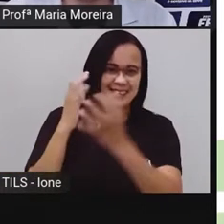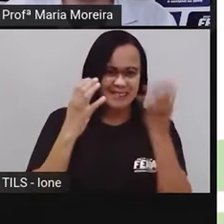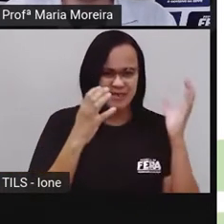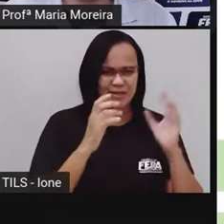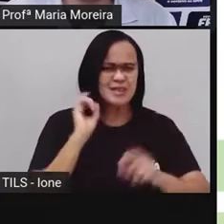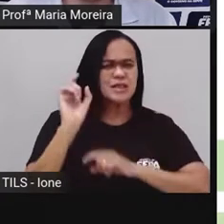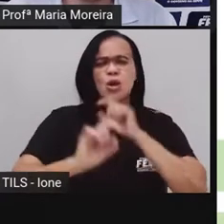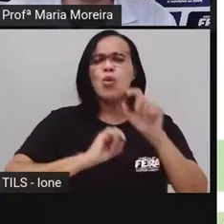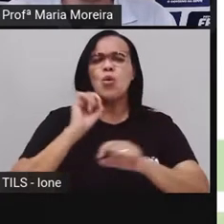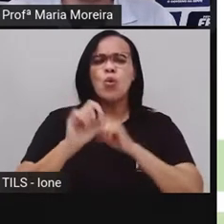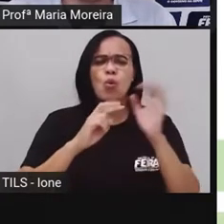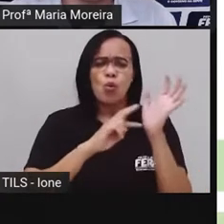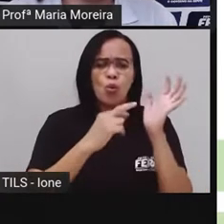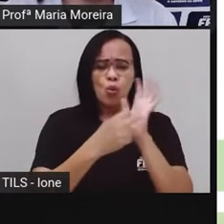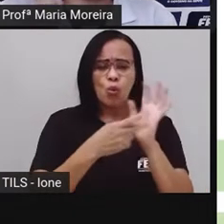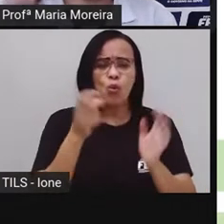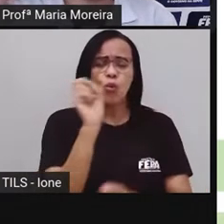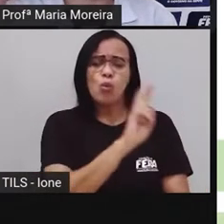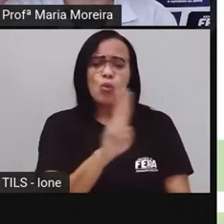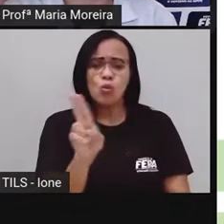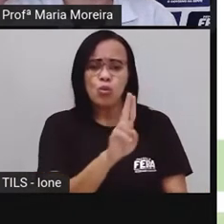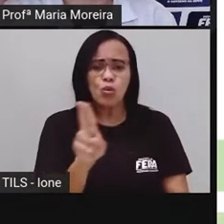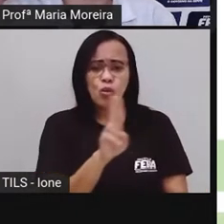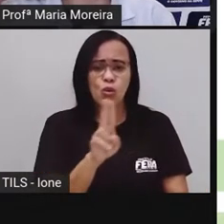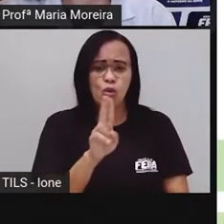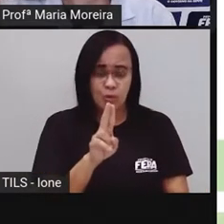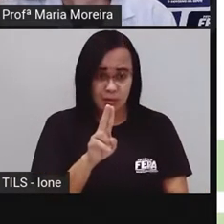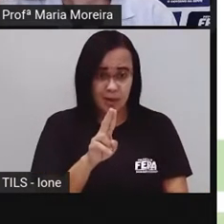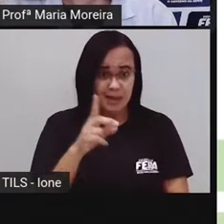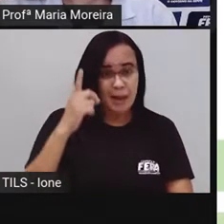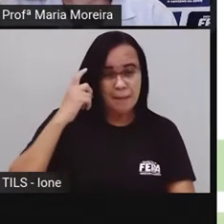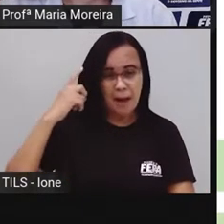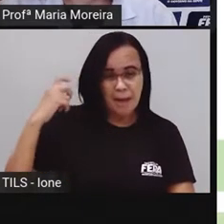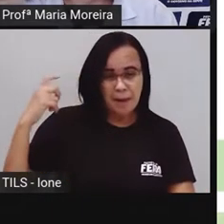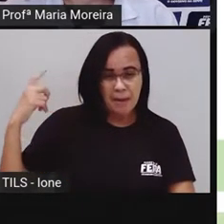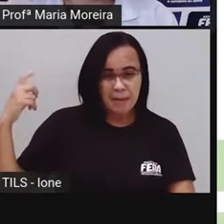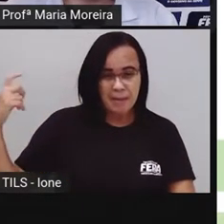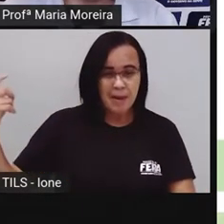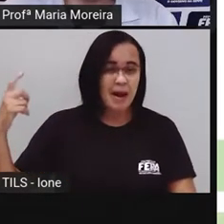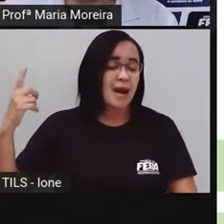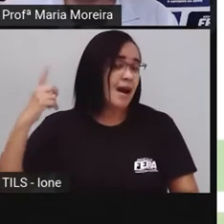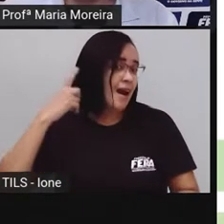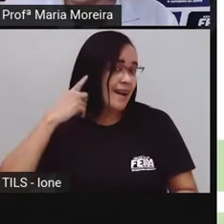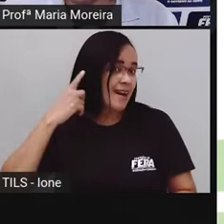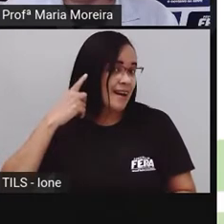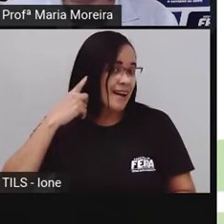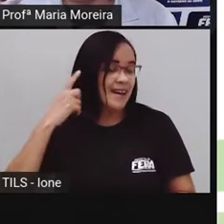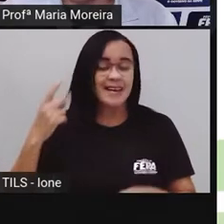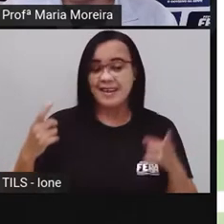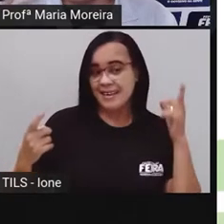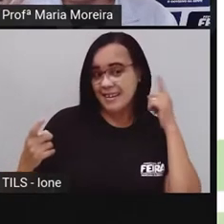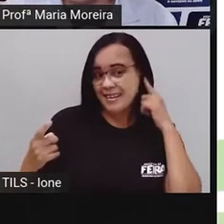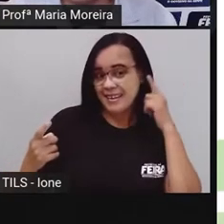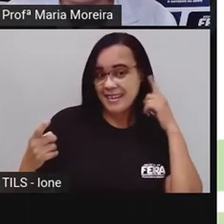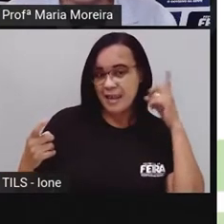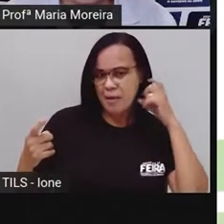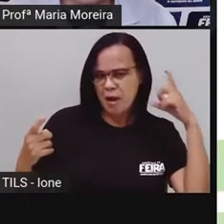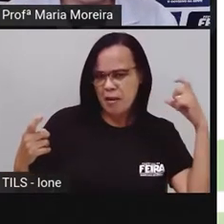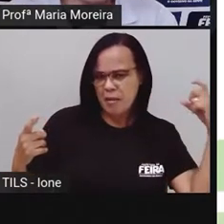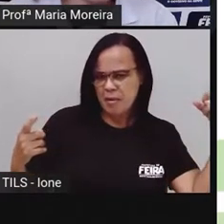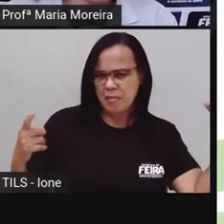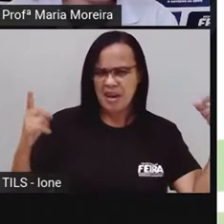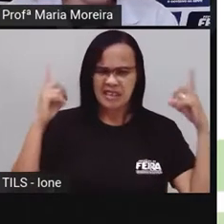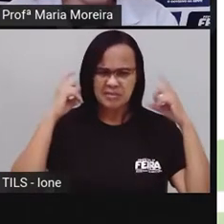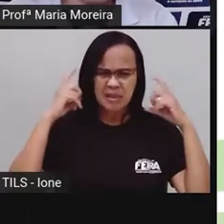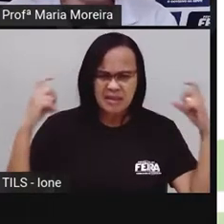sonora. nome aí já diz que é poluição. Que é feita por onde, ó? Pelo som. Já ouvimos aqui, já tivemos a nossa